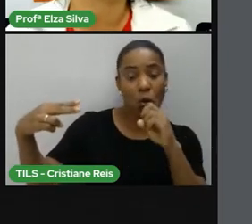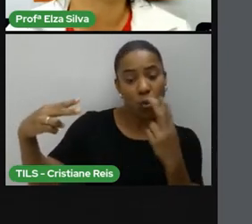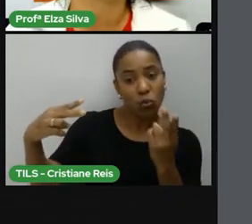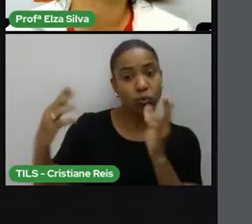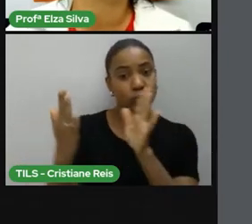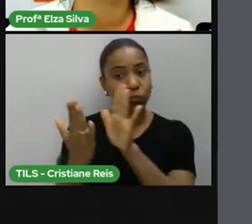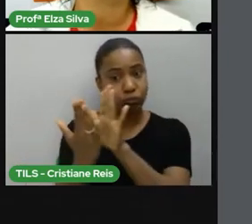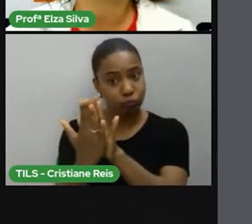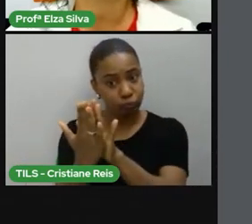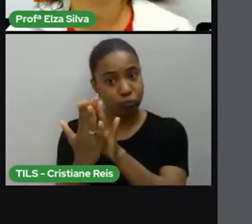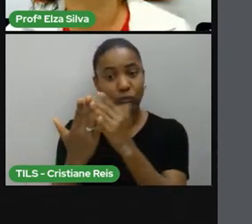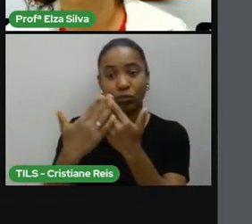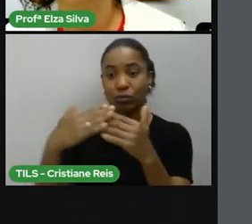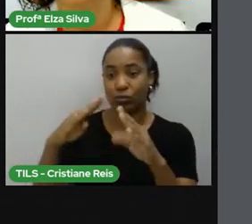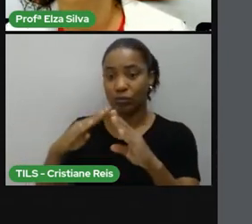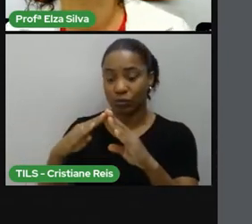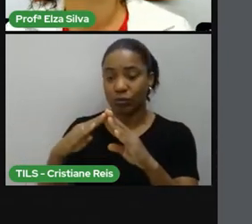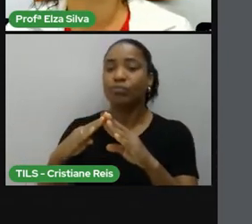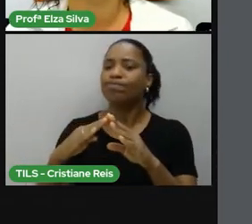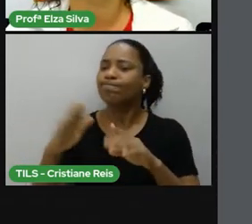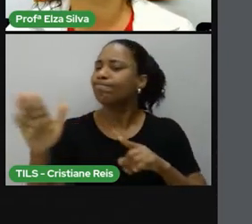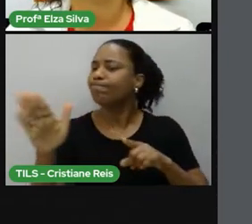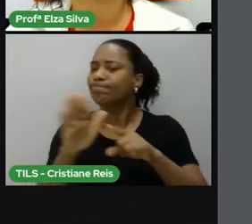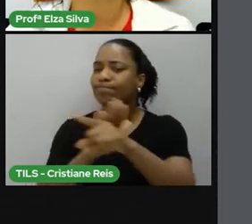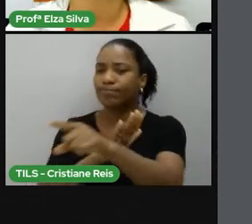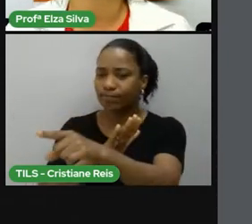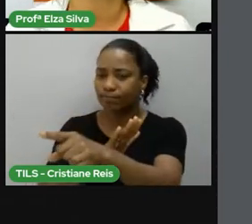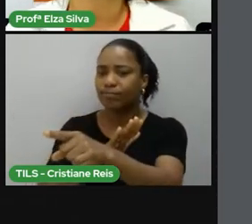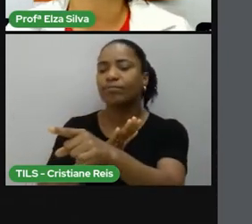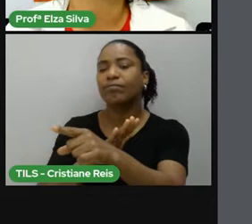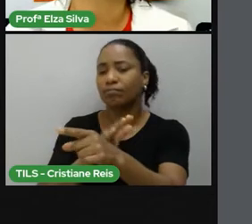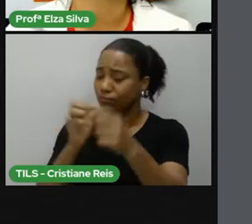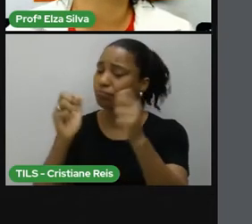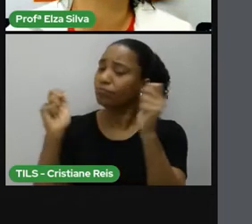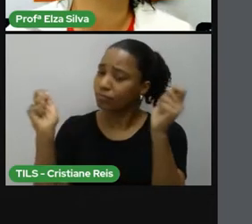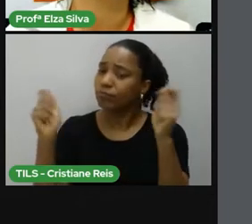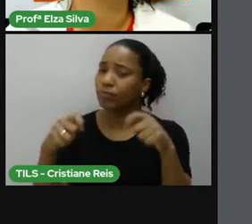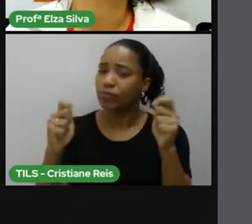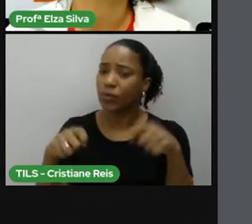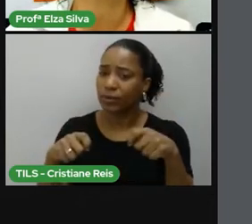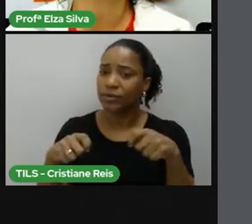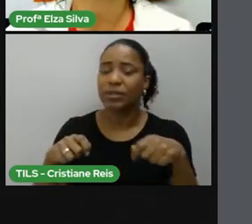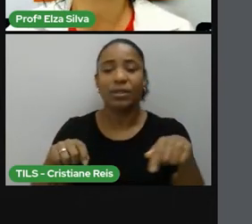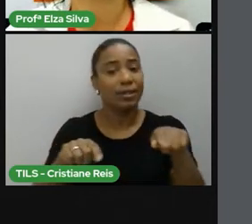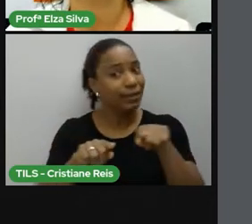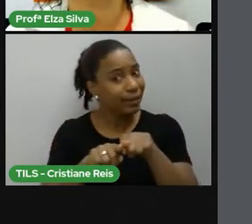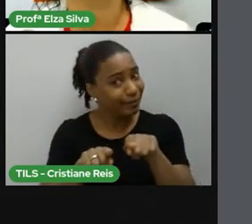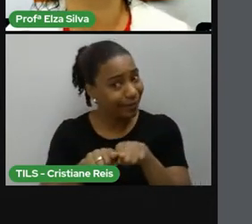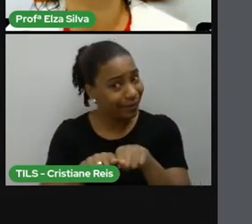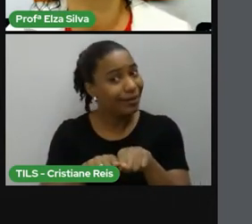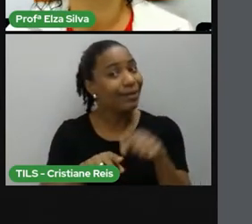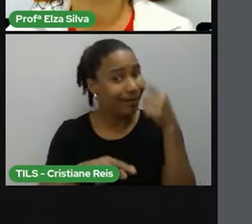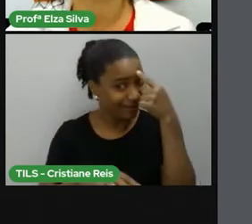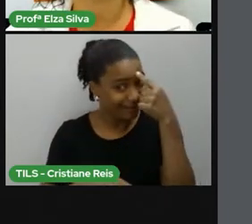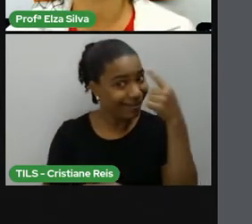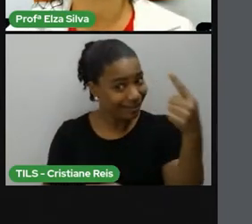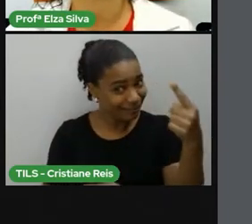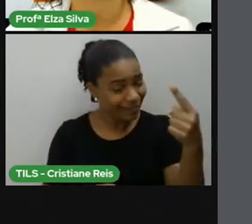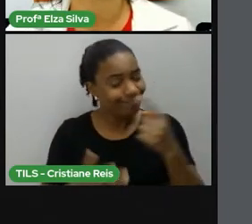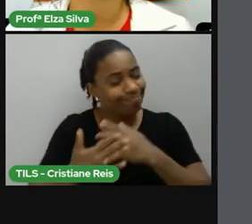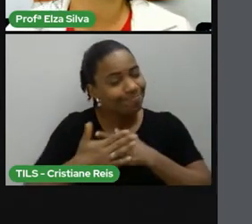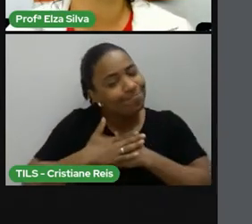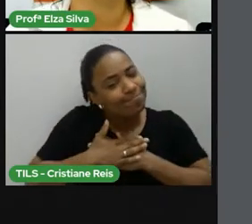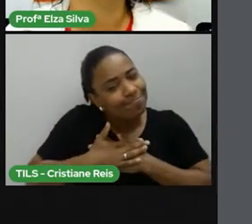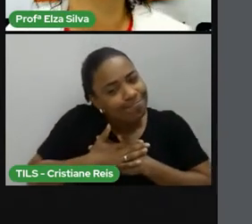dúvidas. E, por fim, sempre é necessário sermos solidários. Um ajudar o outro. E, neste